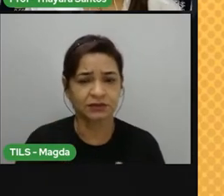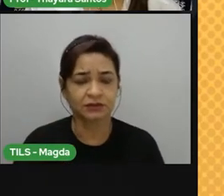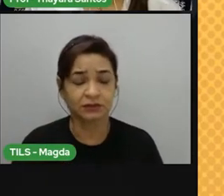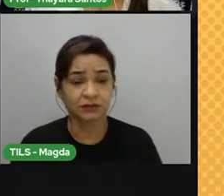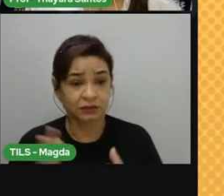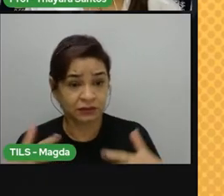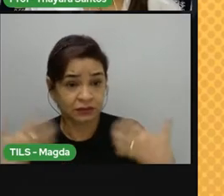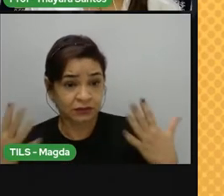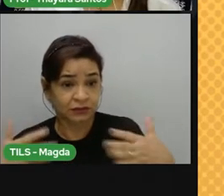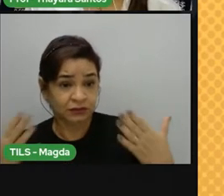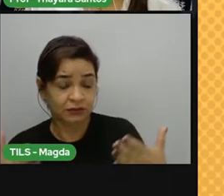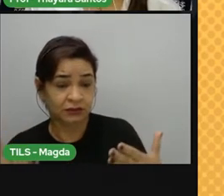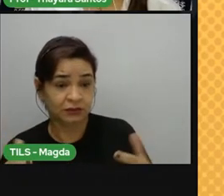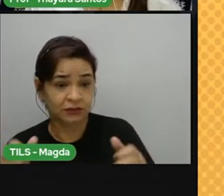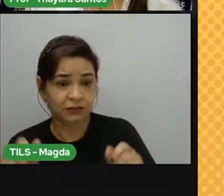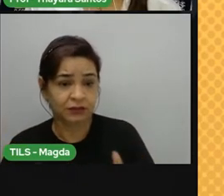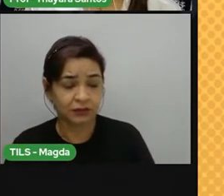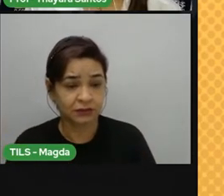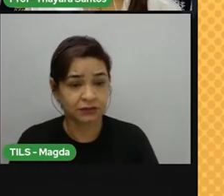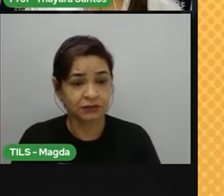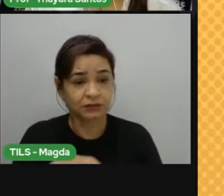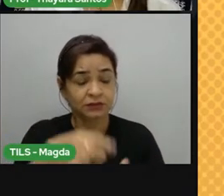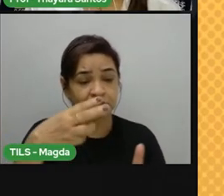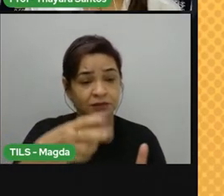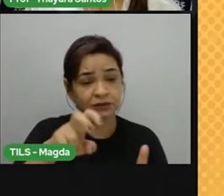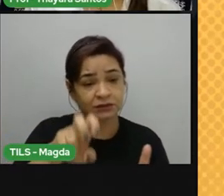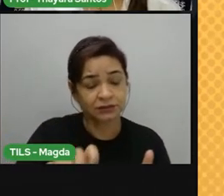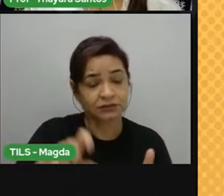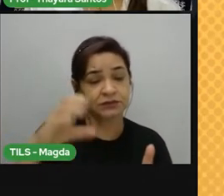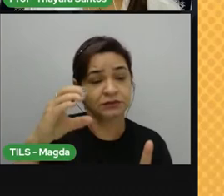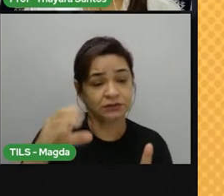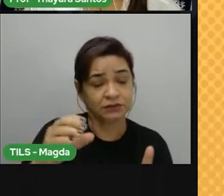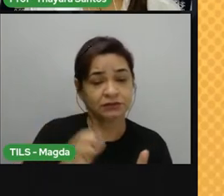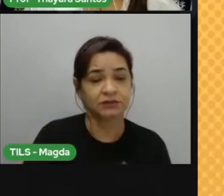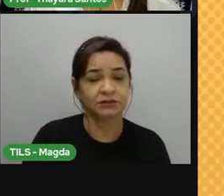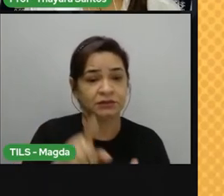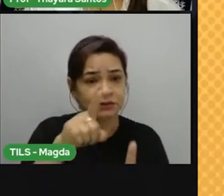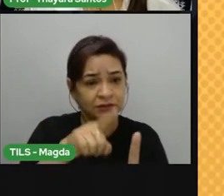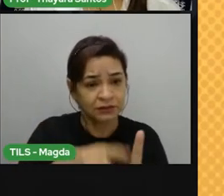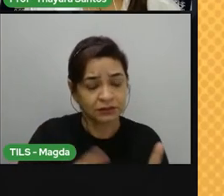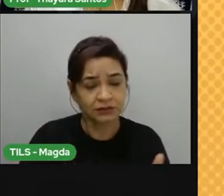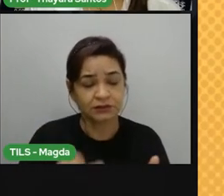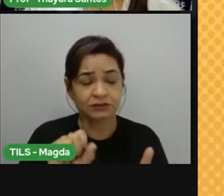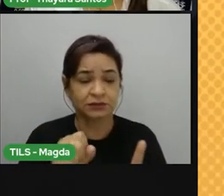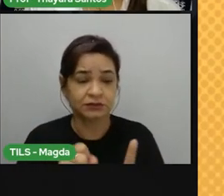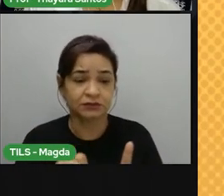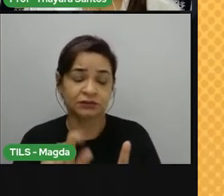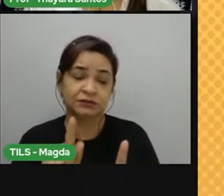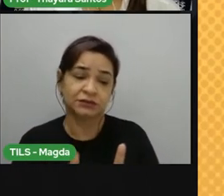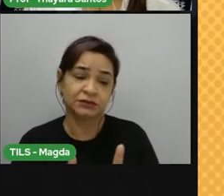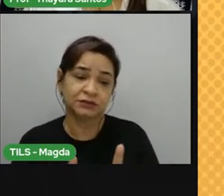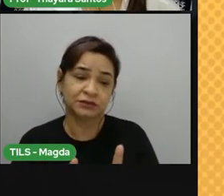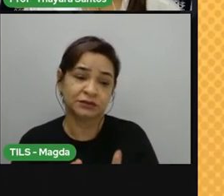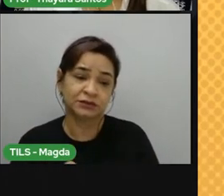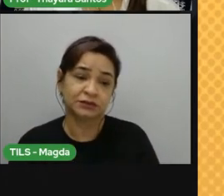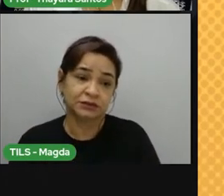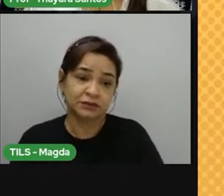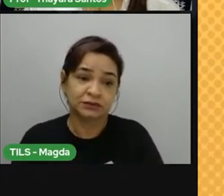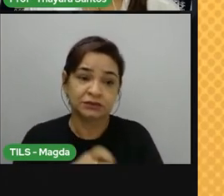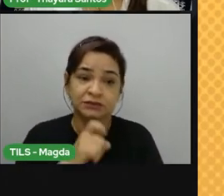o termômetro pode alcançar 35 graus Celsius, caindo a 18 graus Celsius nas noites de inverno.